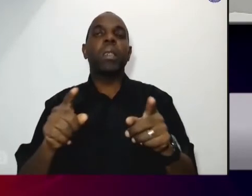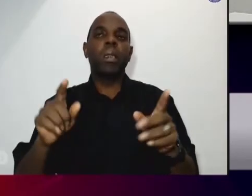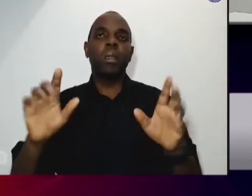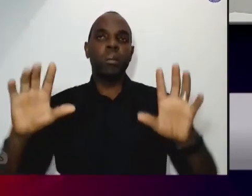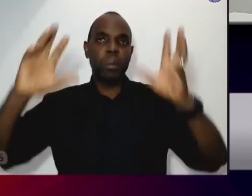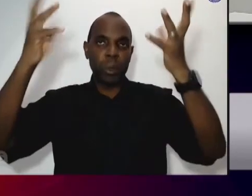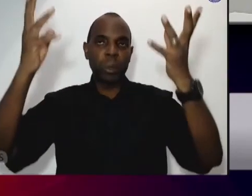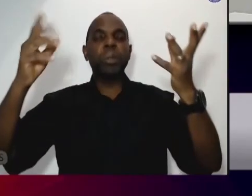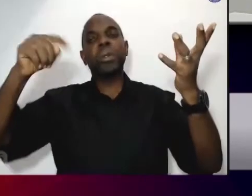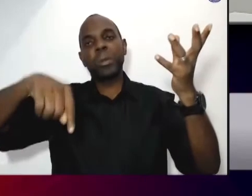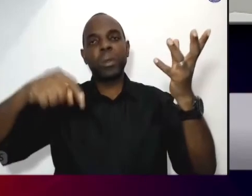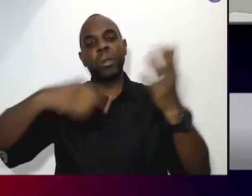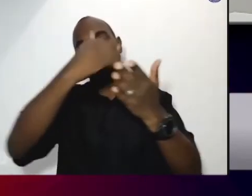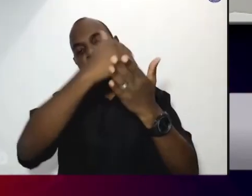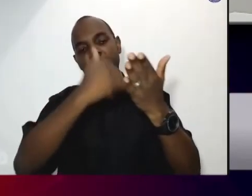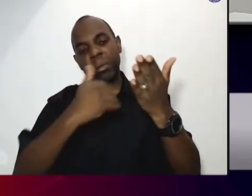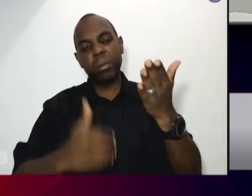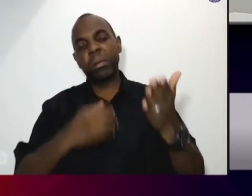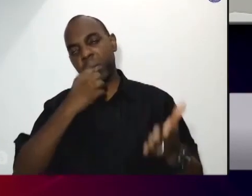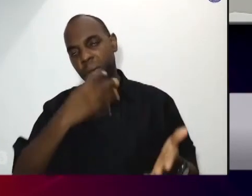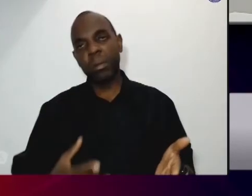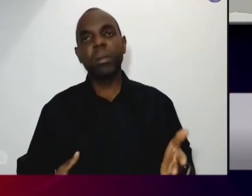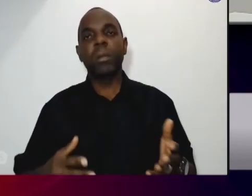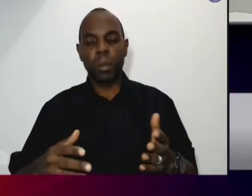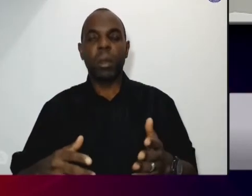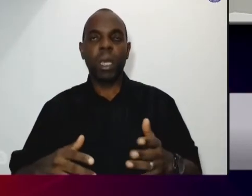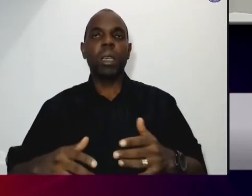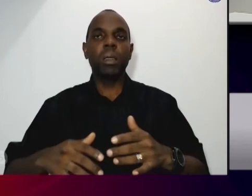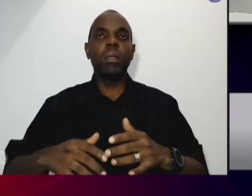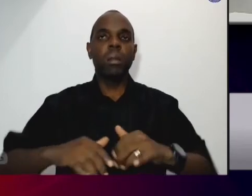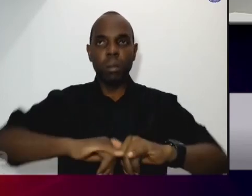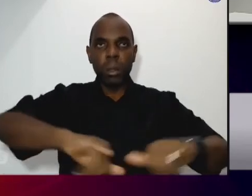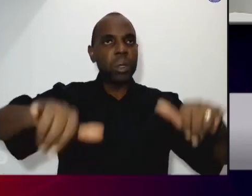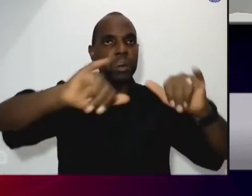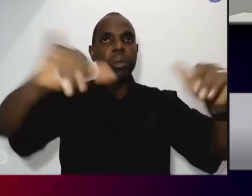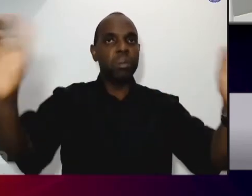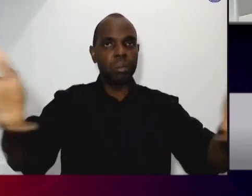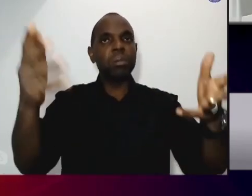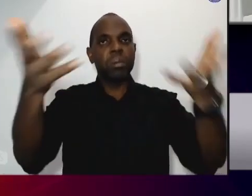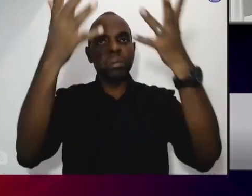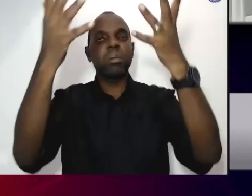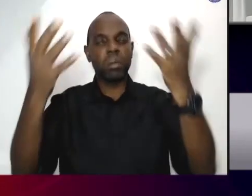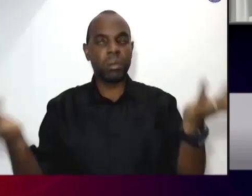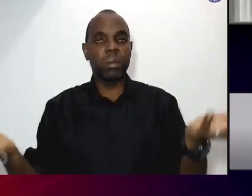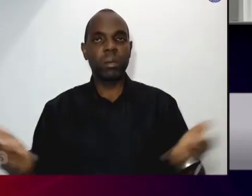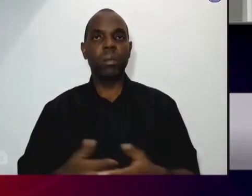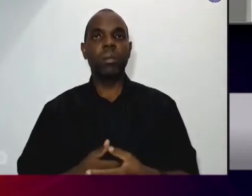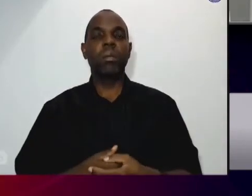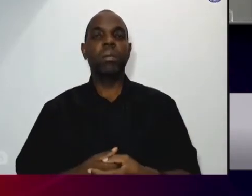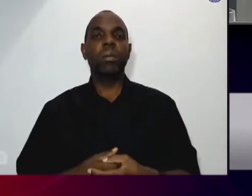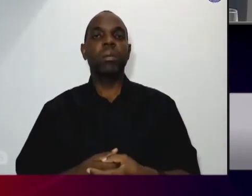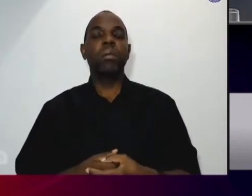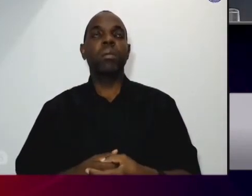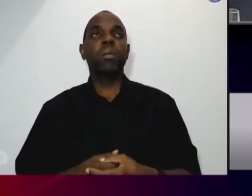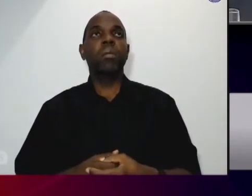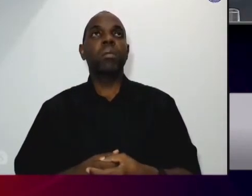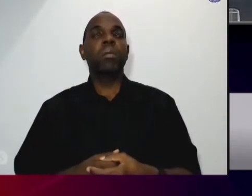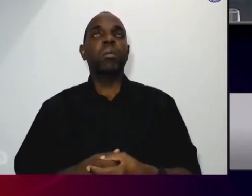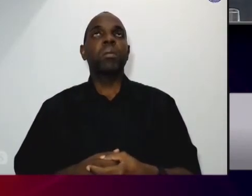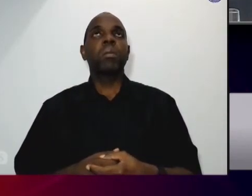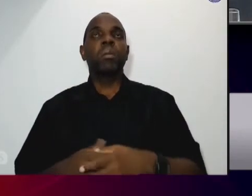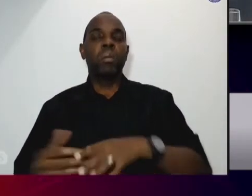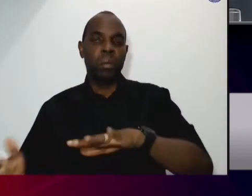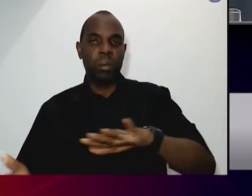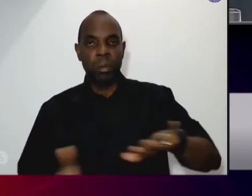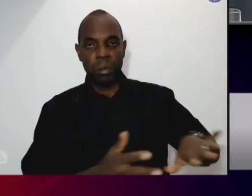em cima pessoal aqui a câmara a câmara a campanha da fraternidade ela tem materiais